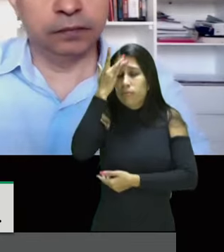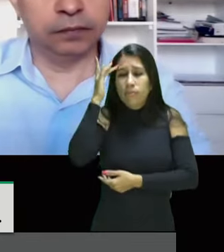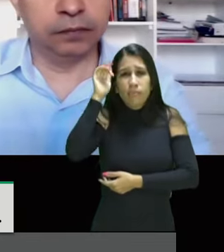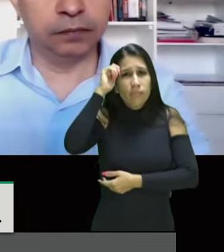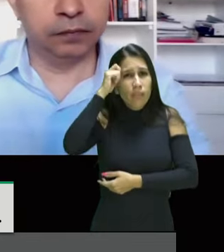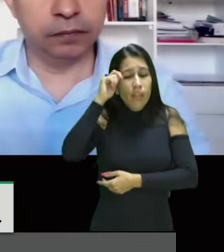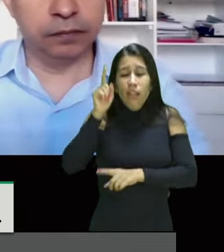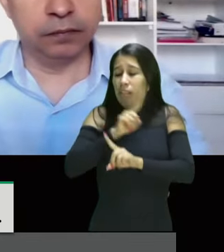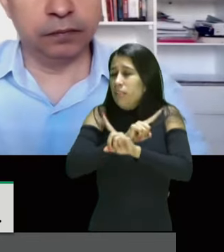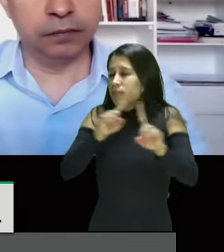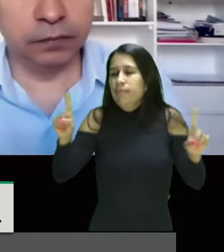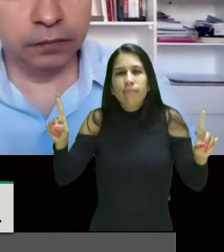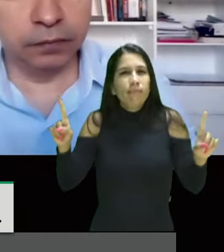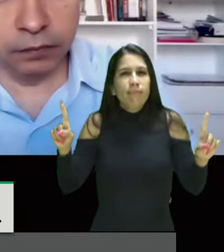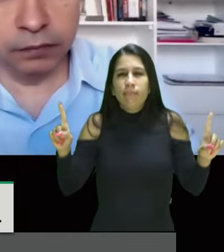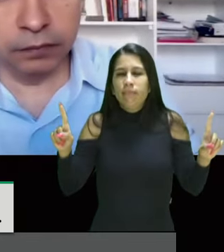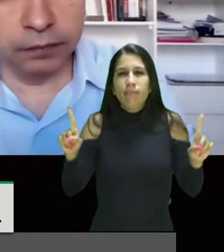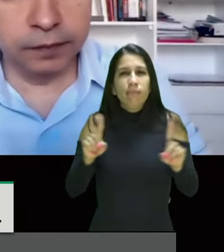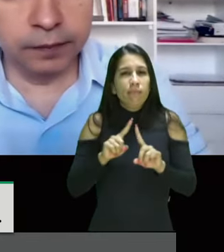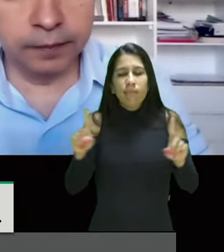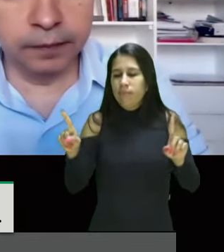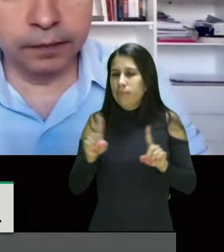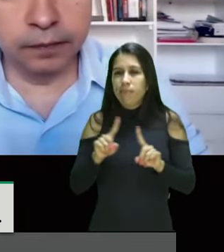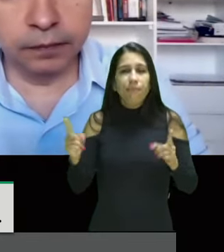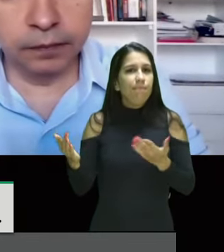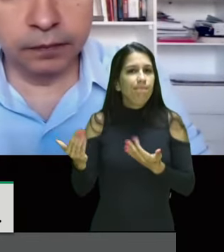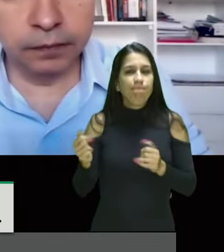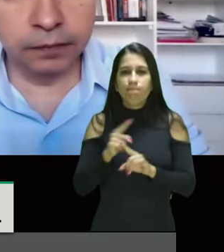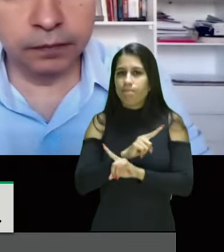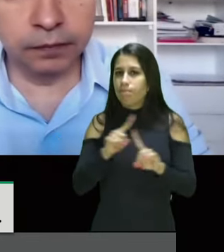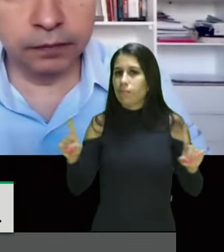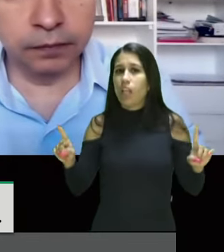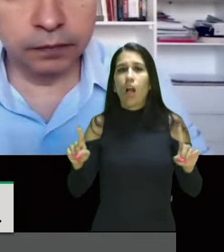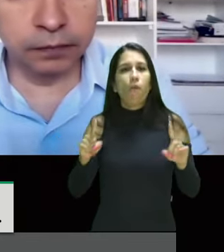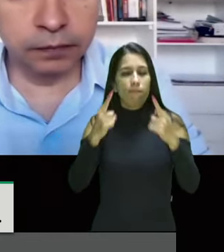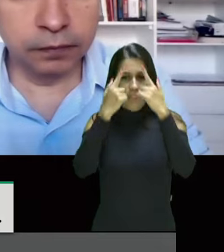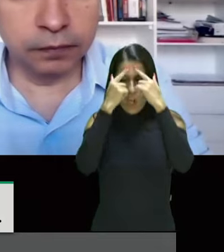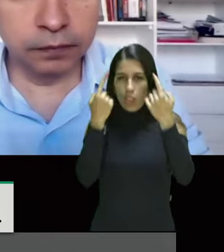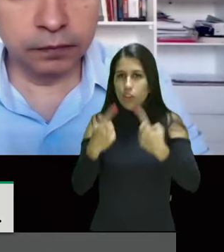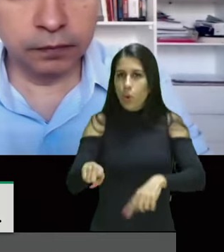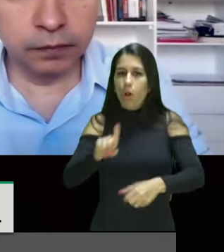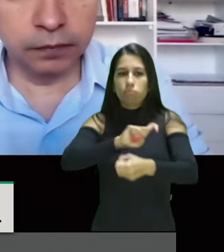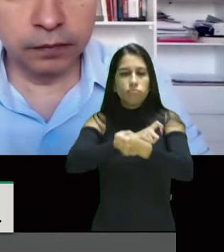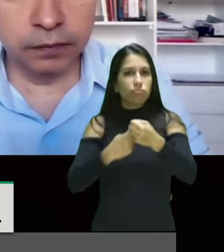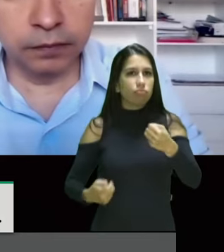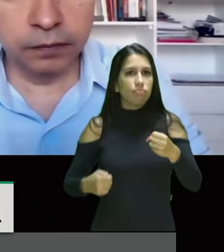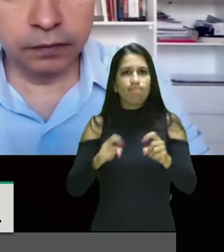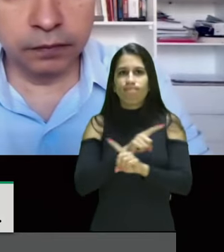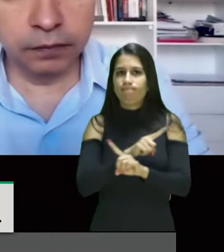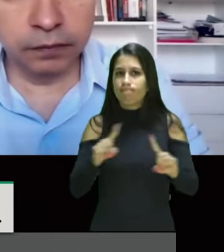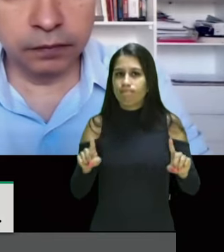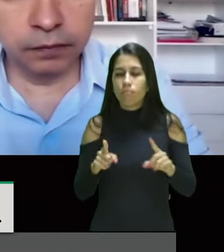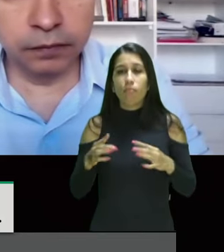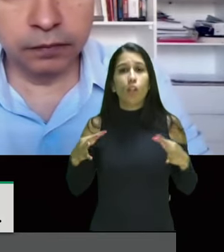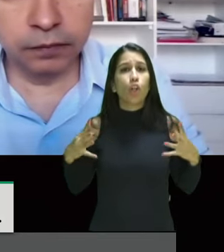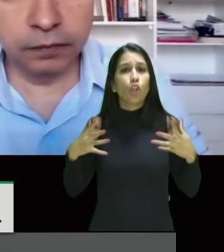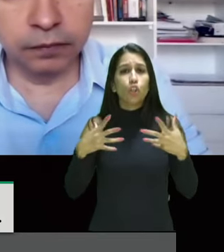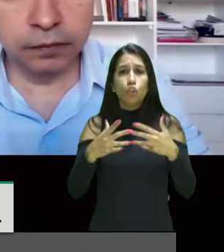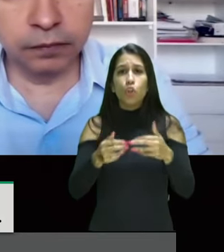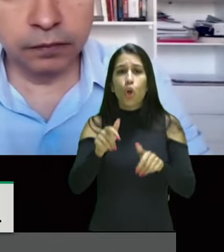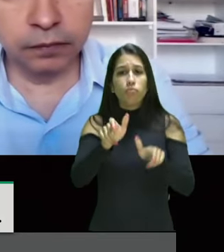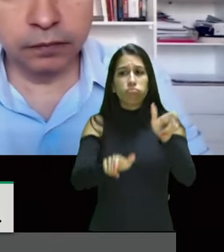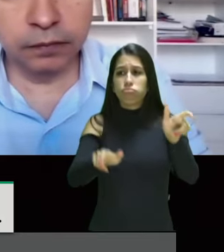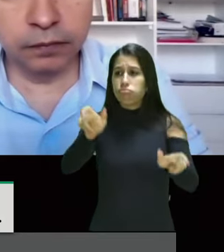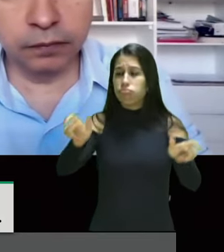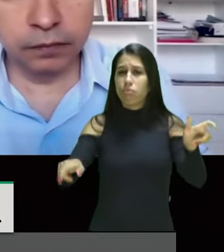não aos quilombolas não a violência aos quilombolas e a todo povo brasileiro